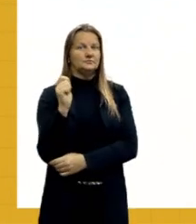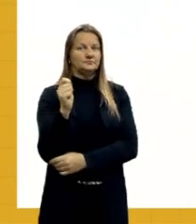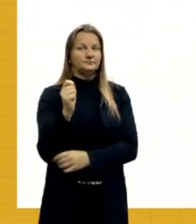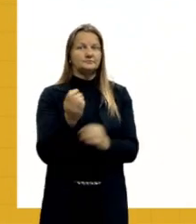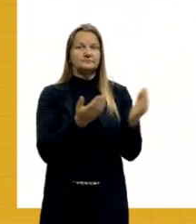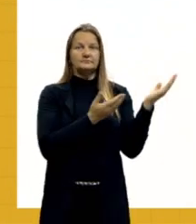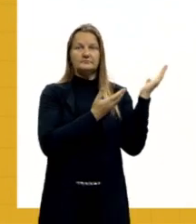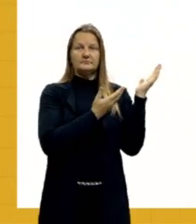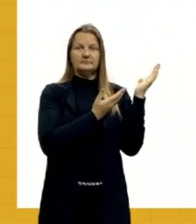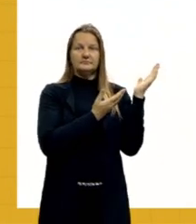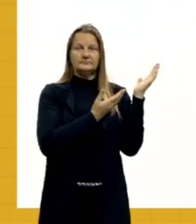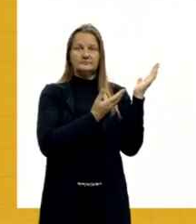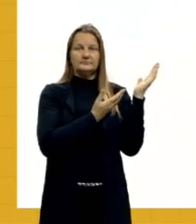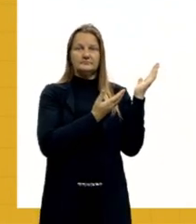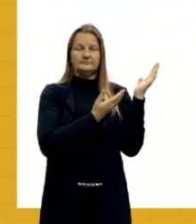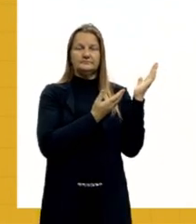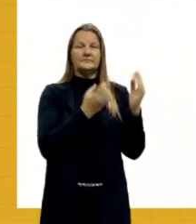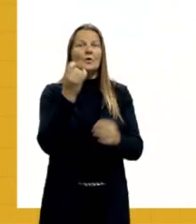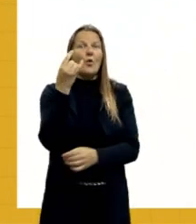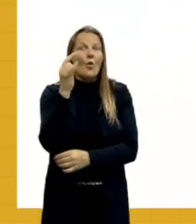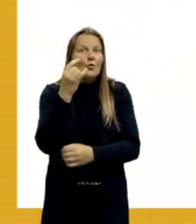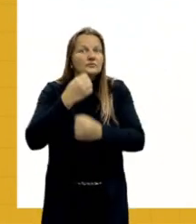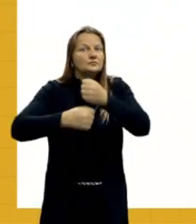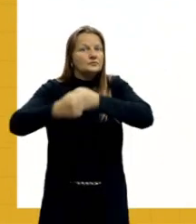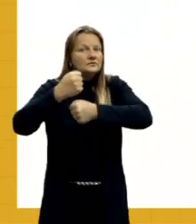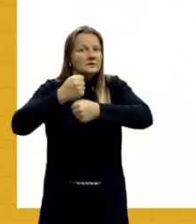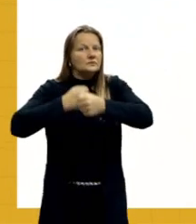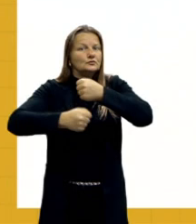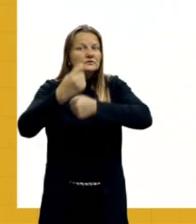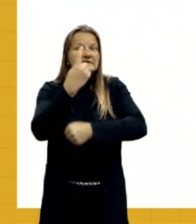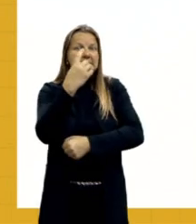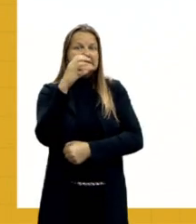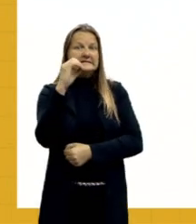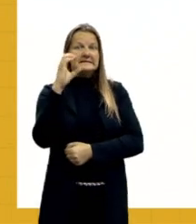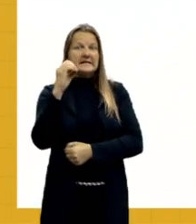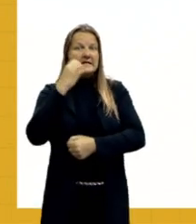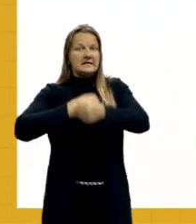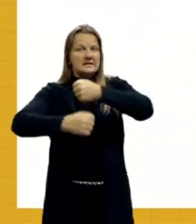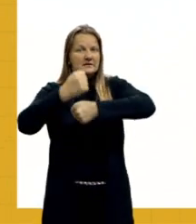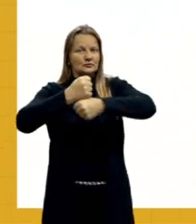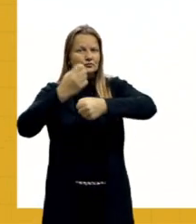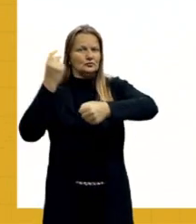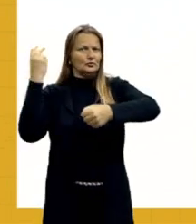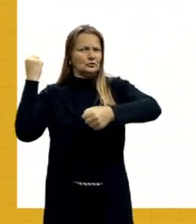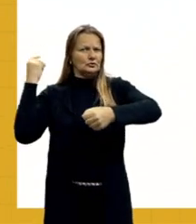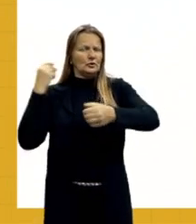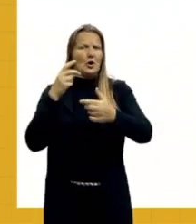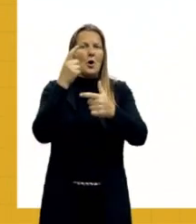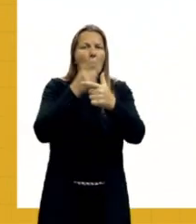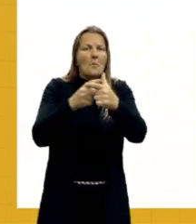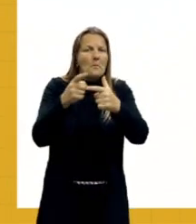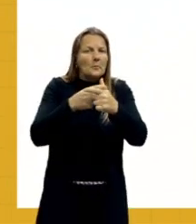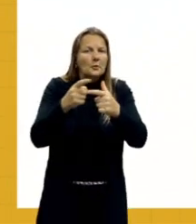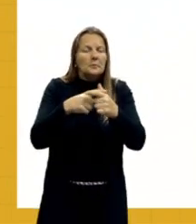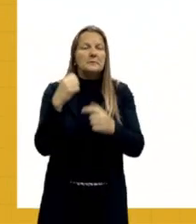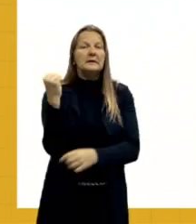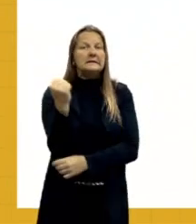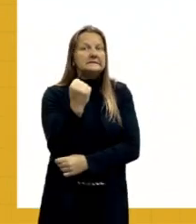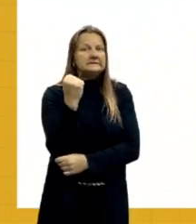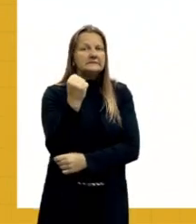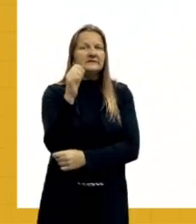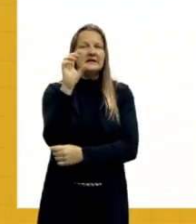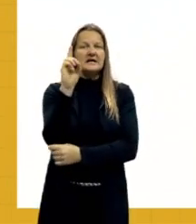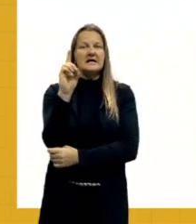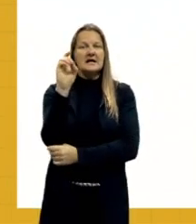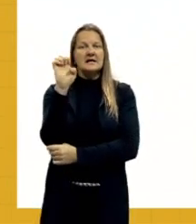pessoal? É que ela, nos últimos anos, nos últimos 100 anos, ela sempre teve problema com algo chamado déficit. Ela